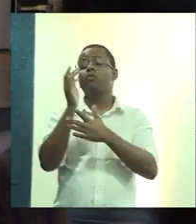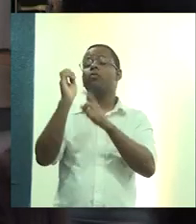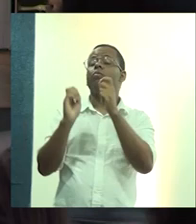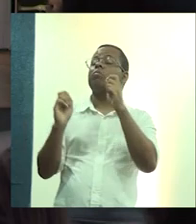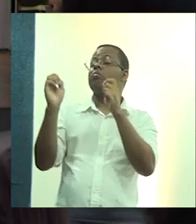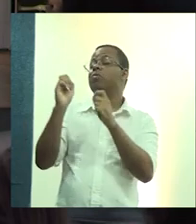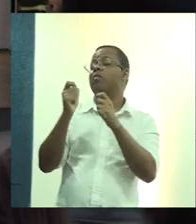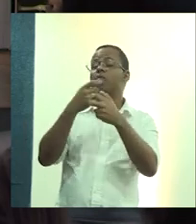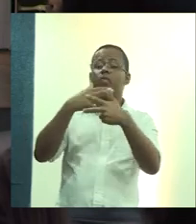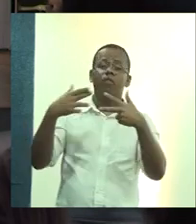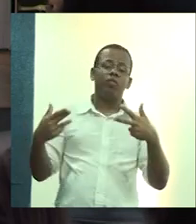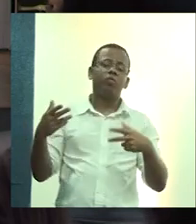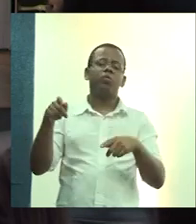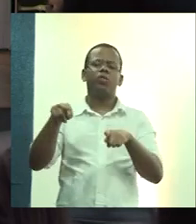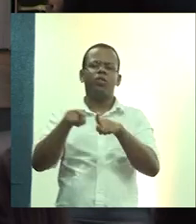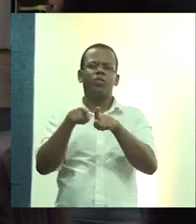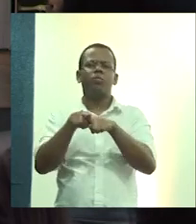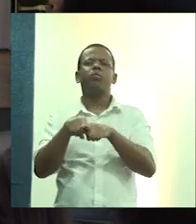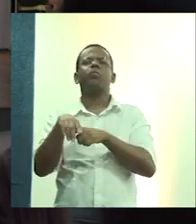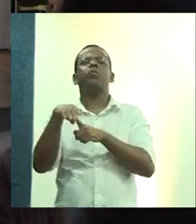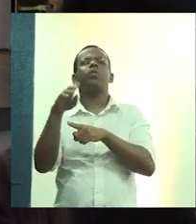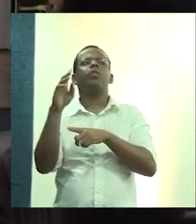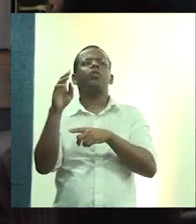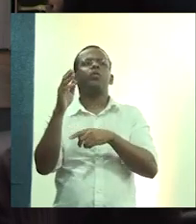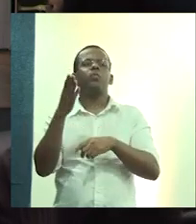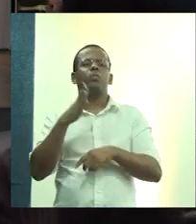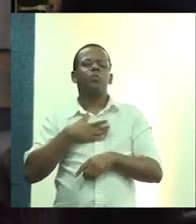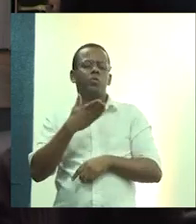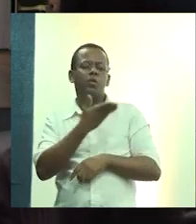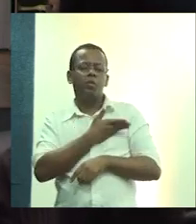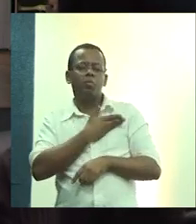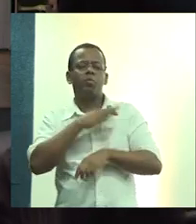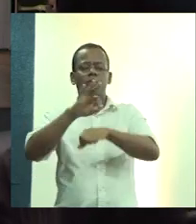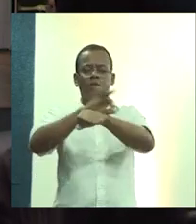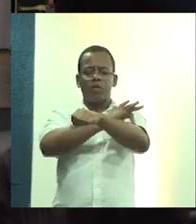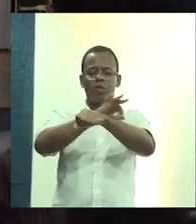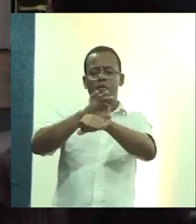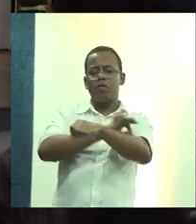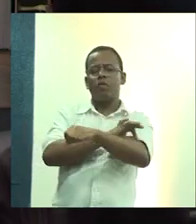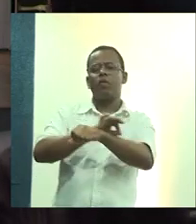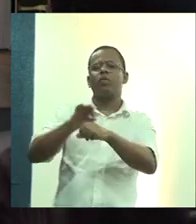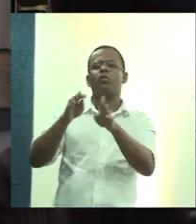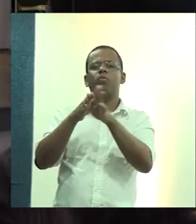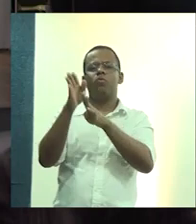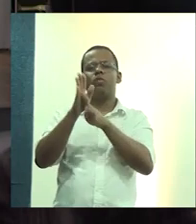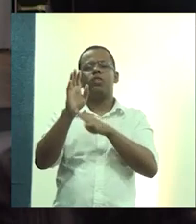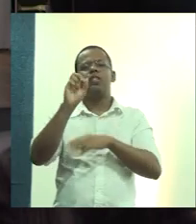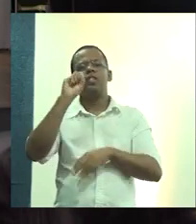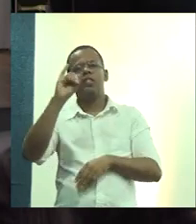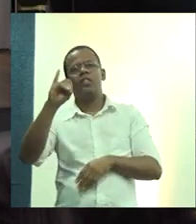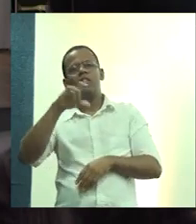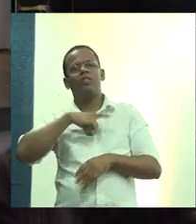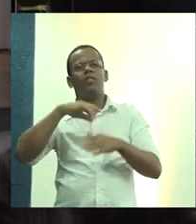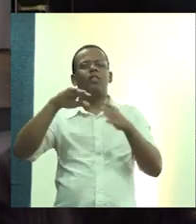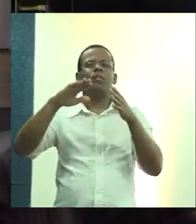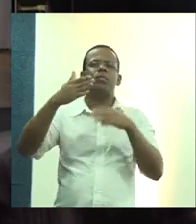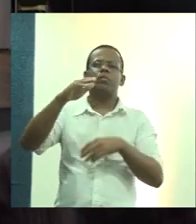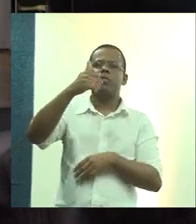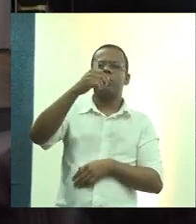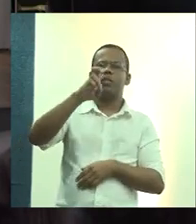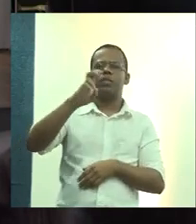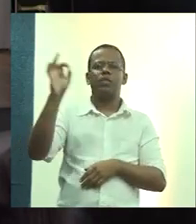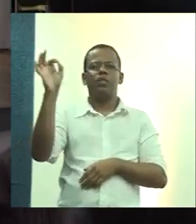boa parte dos colegas também do KORS acreditam, se colocar, se não me engano, até 15%, é permitido hoje,